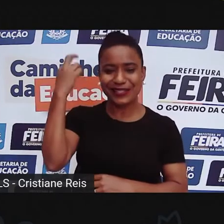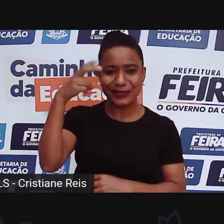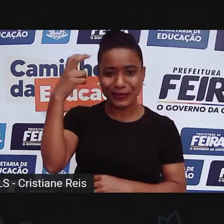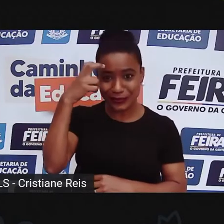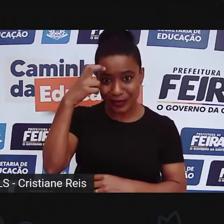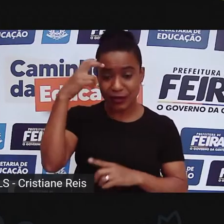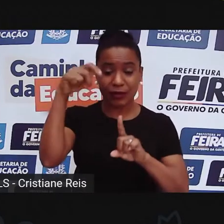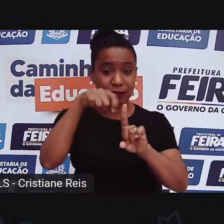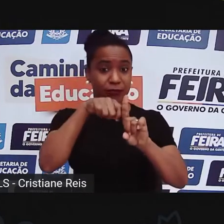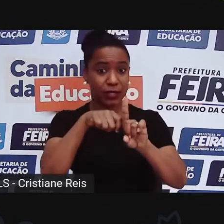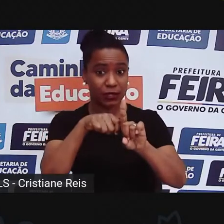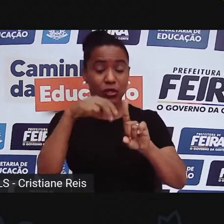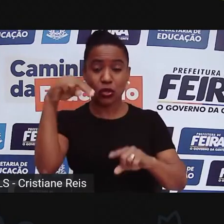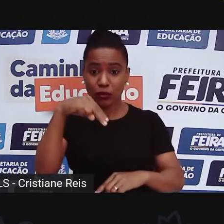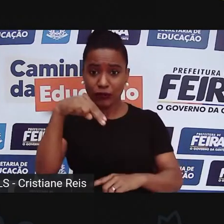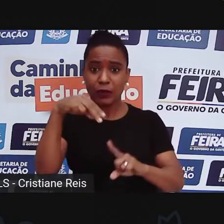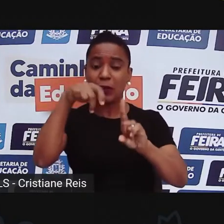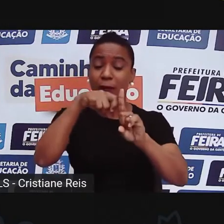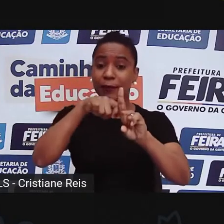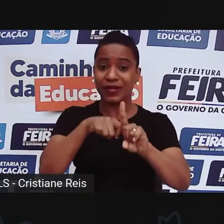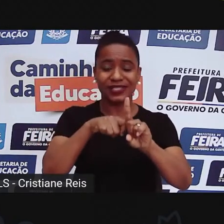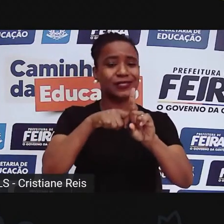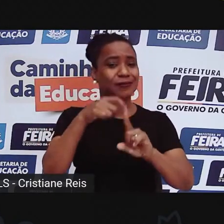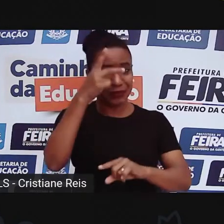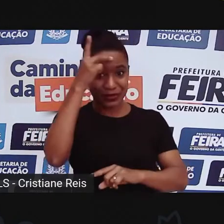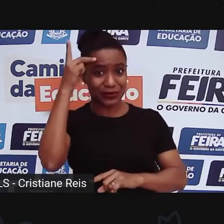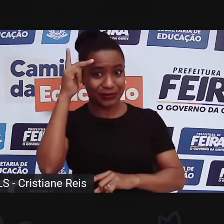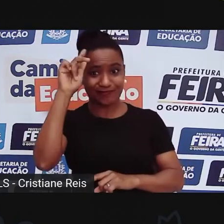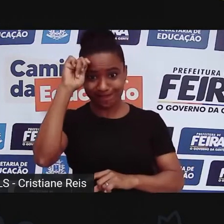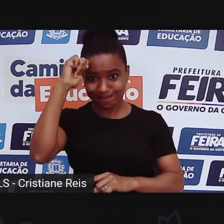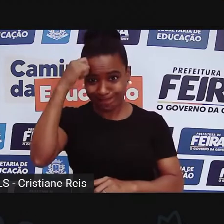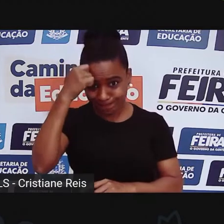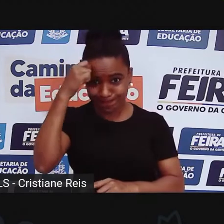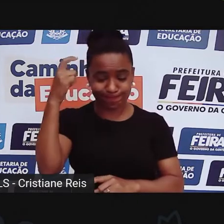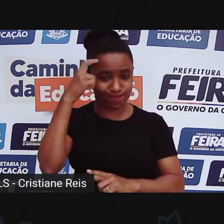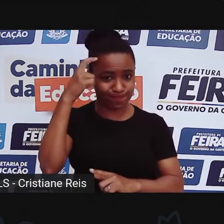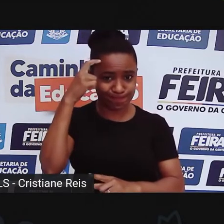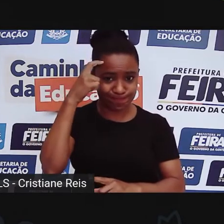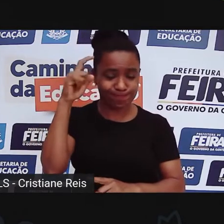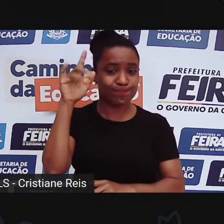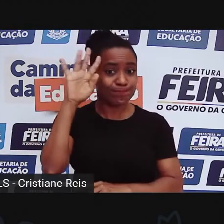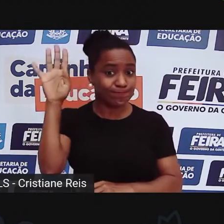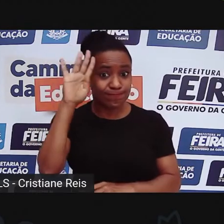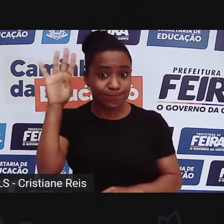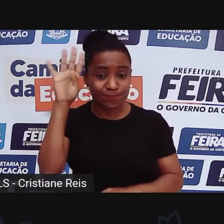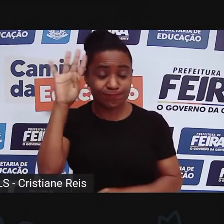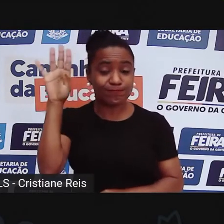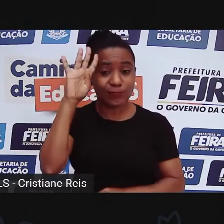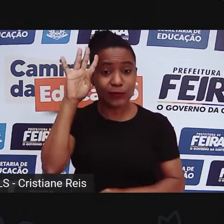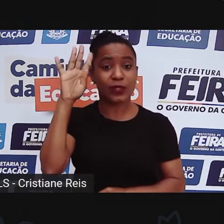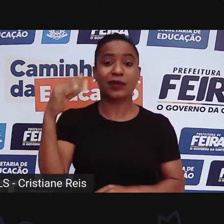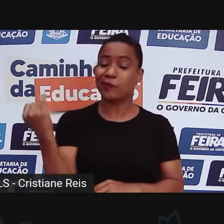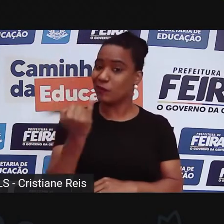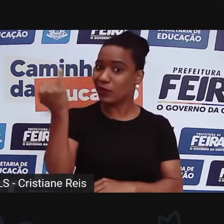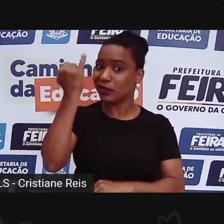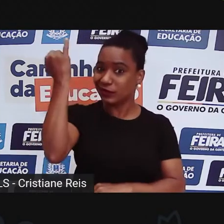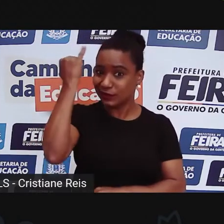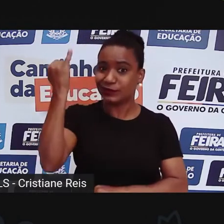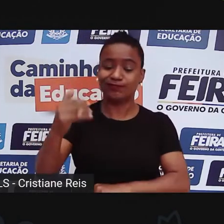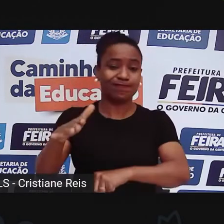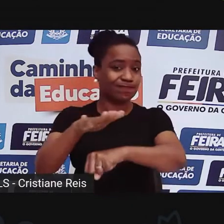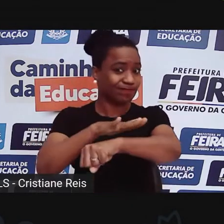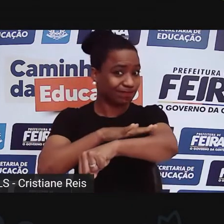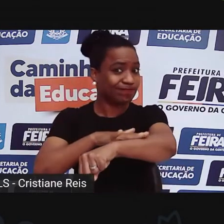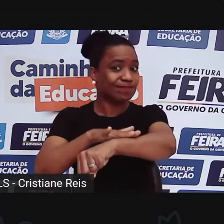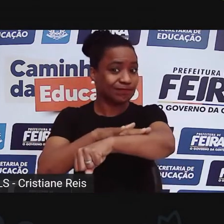novembro, que é o mês da consciência negra, onde a gente discute sobre racismo, o que é super importante, só que a gente também tem que